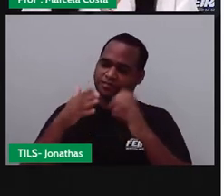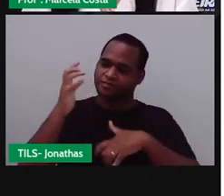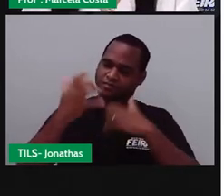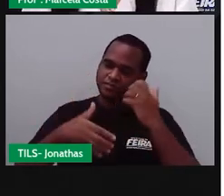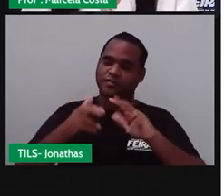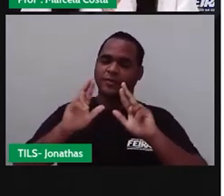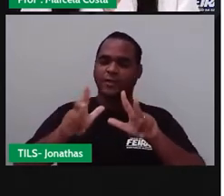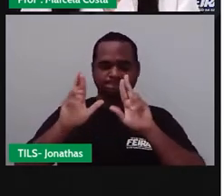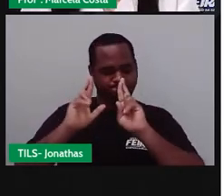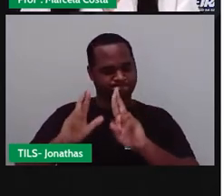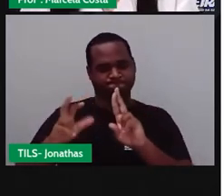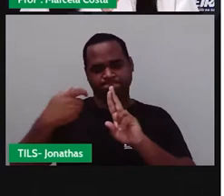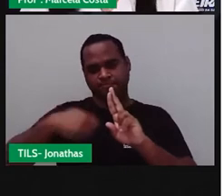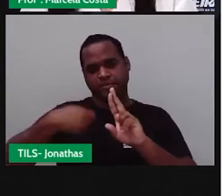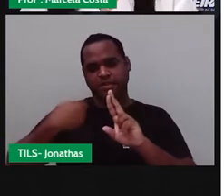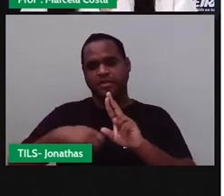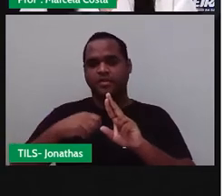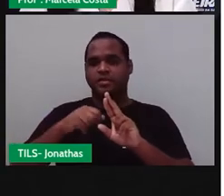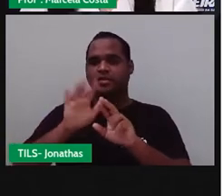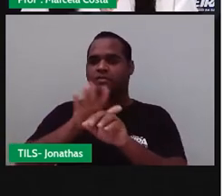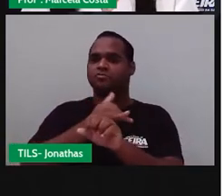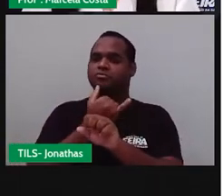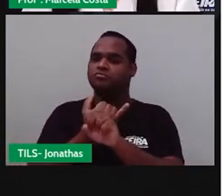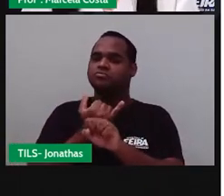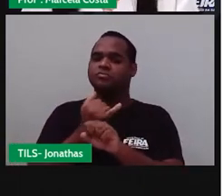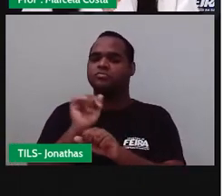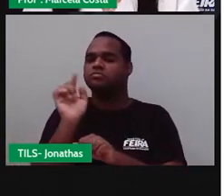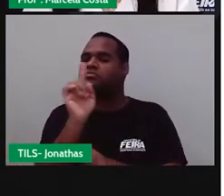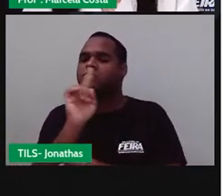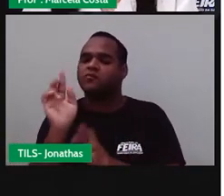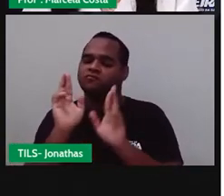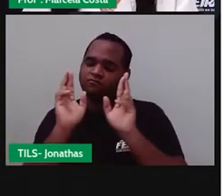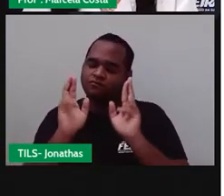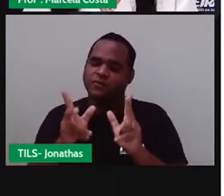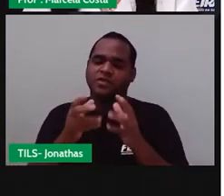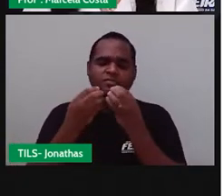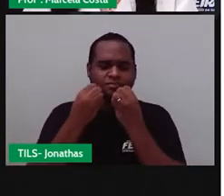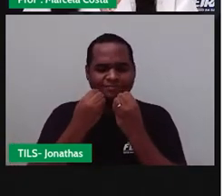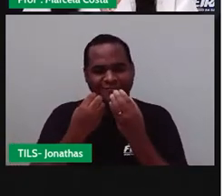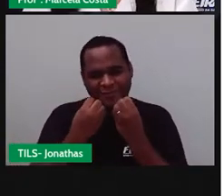Esse vídeo chama bullying não, ser diferente é legal.